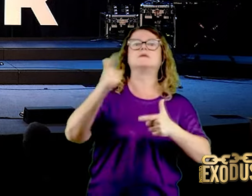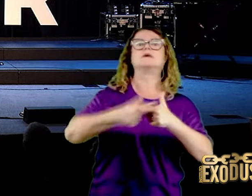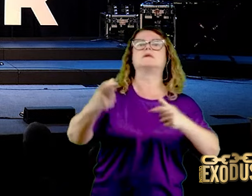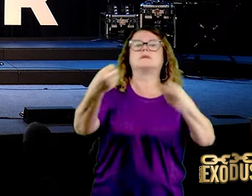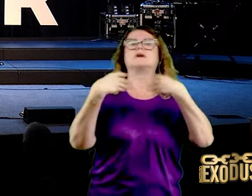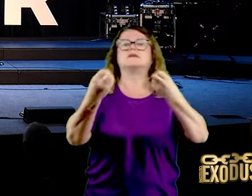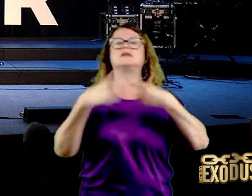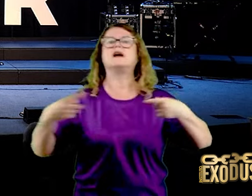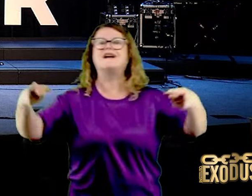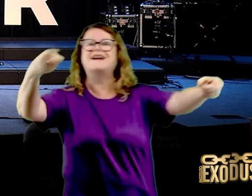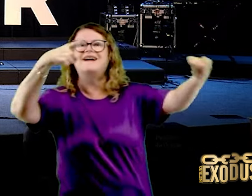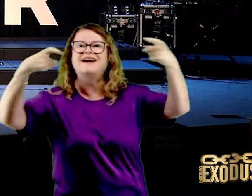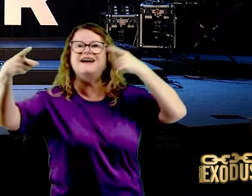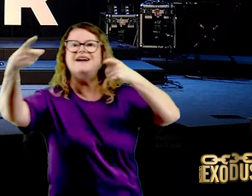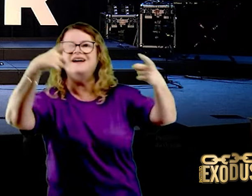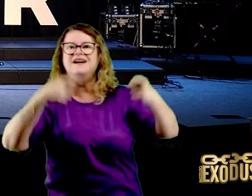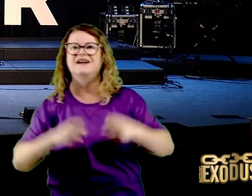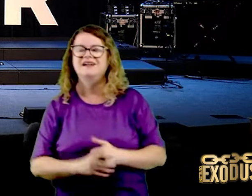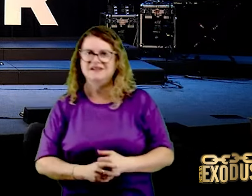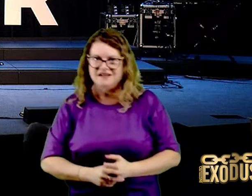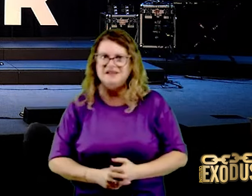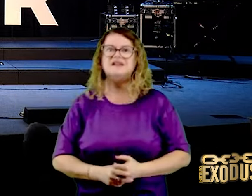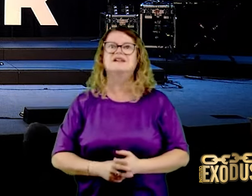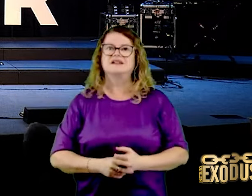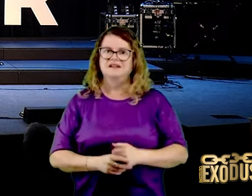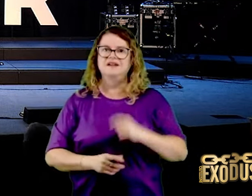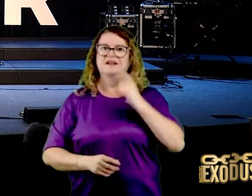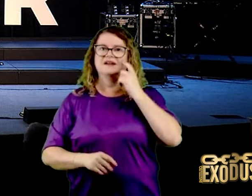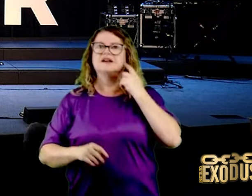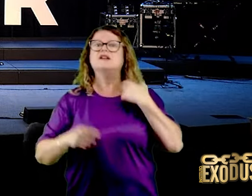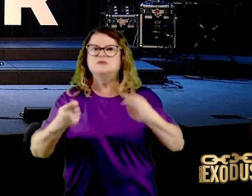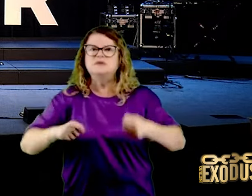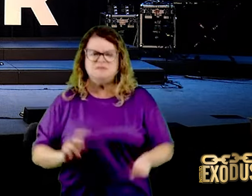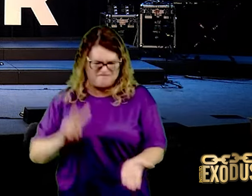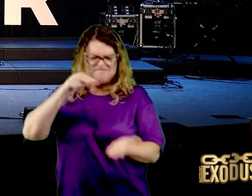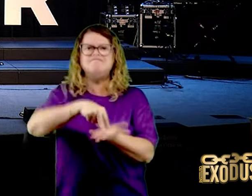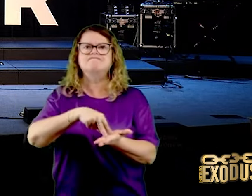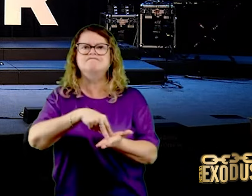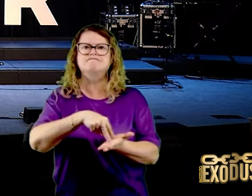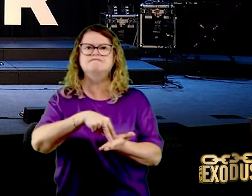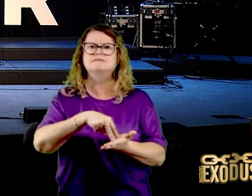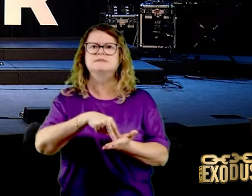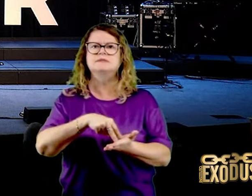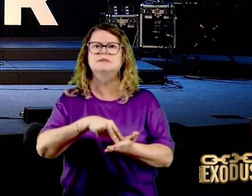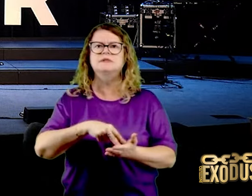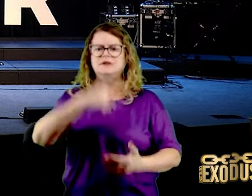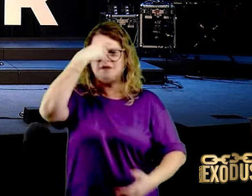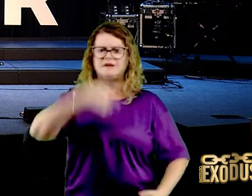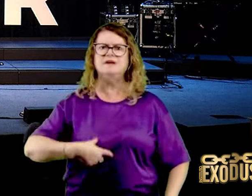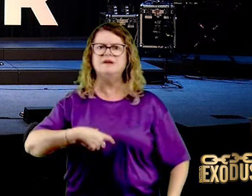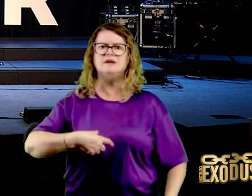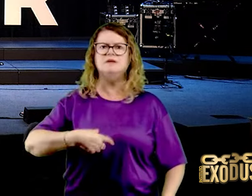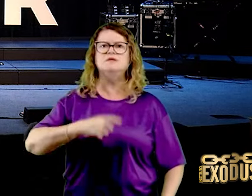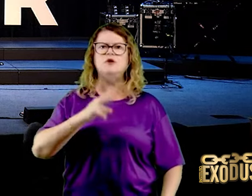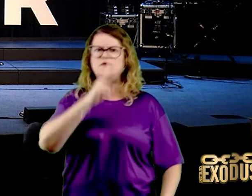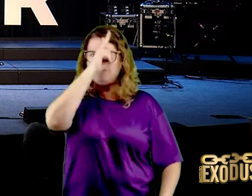A gente precisa para de ter medo dessas coisas. A precisa levantar dentro de nós o valente que aqui dentro da gente.